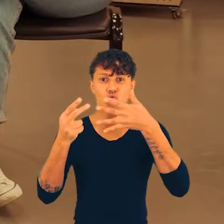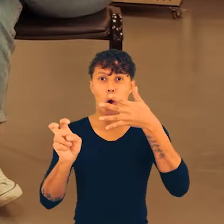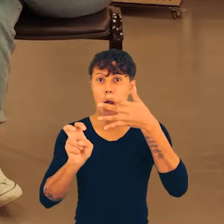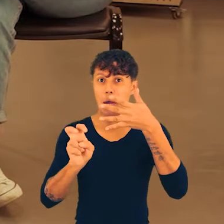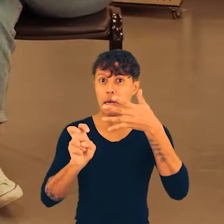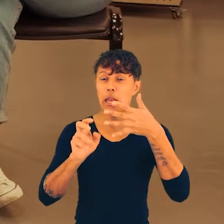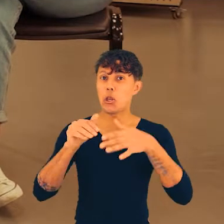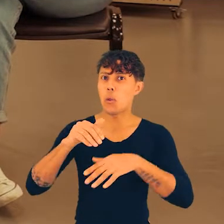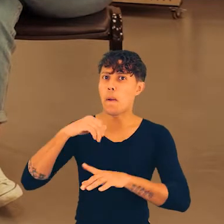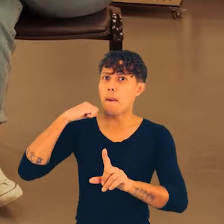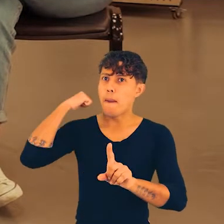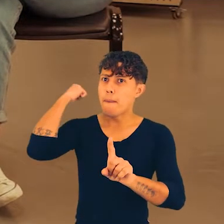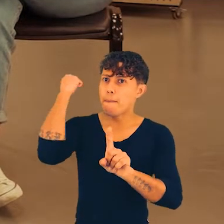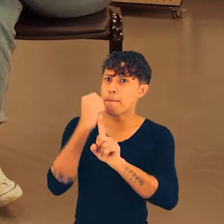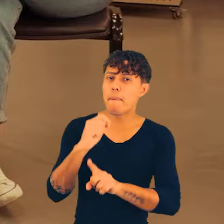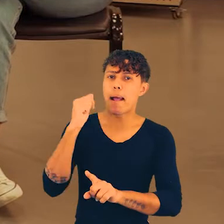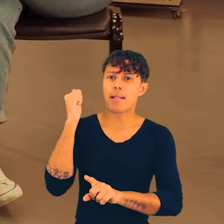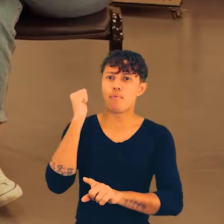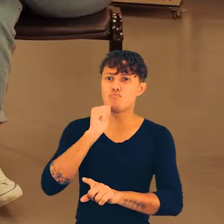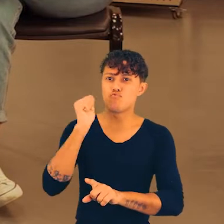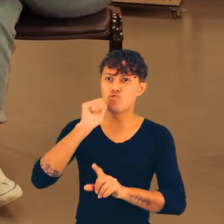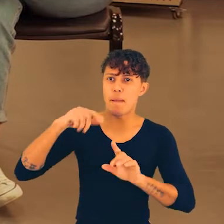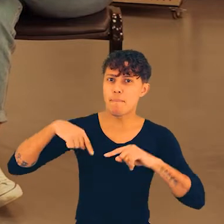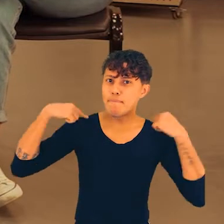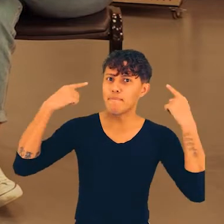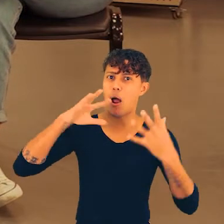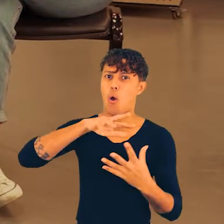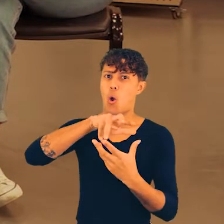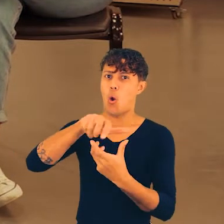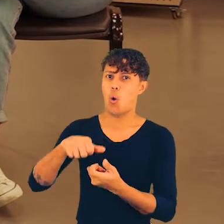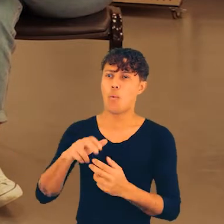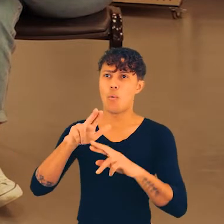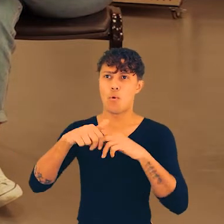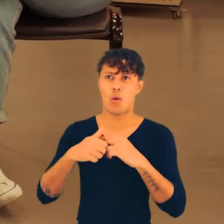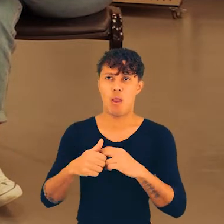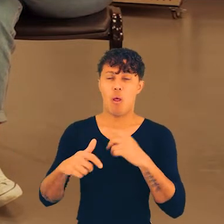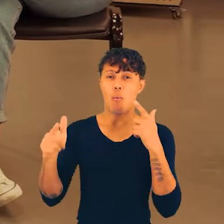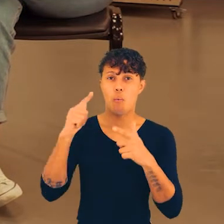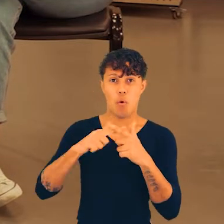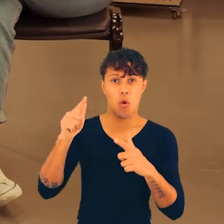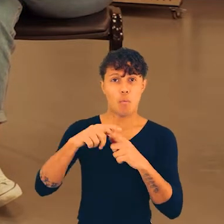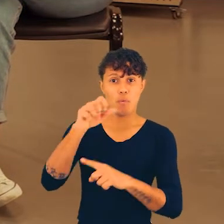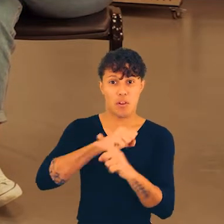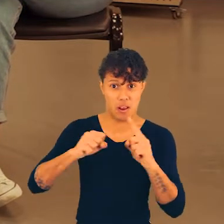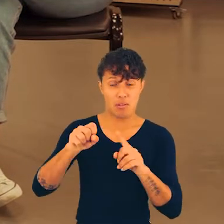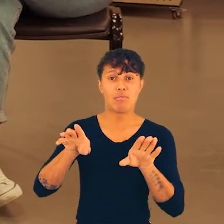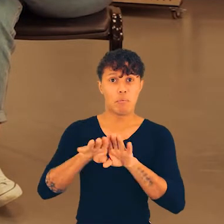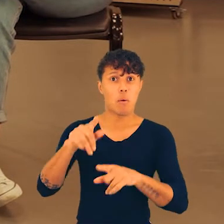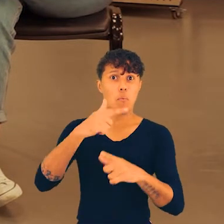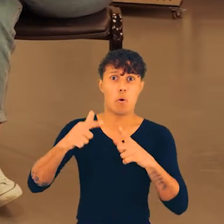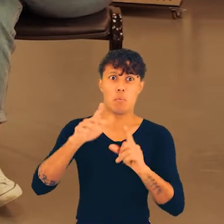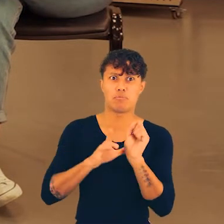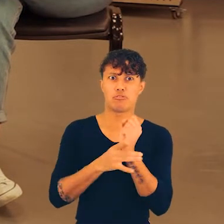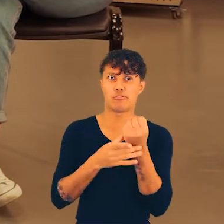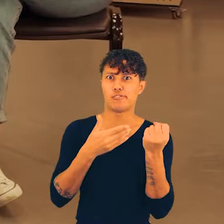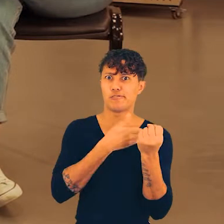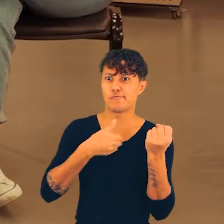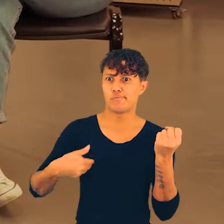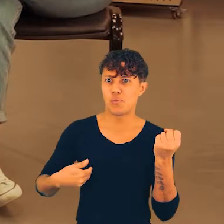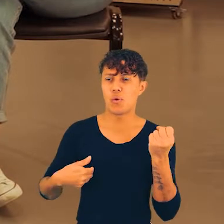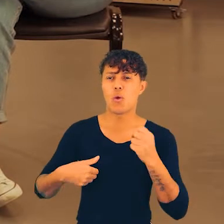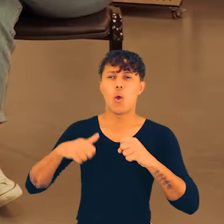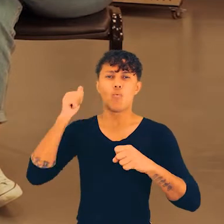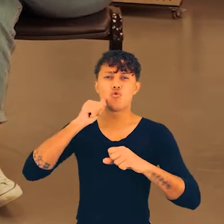no mundo que mais assassina mulheres. Isso é um problema muito grave que a gente tem, que é um conflito social, mas também é um problema de segurança pública.